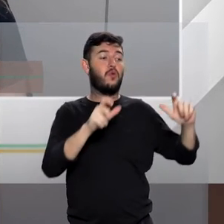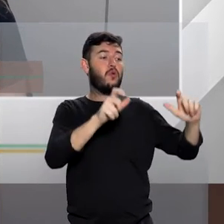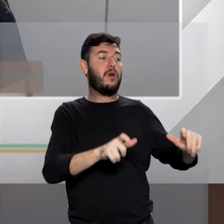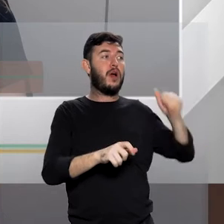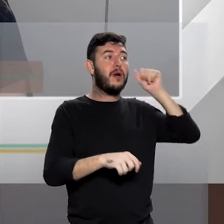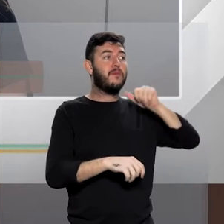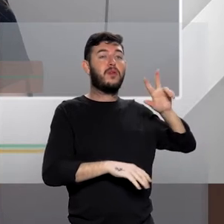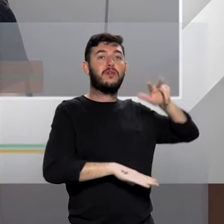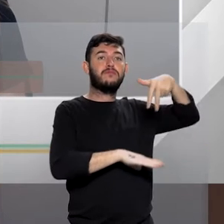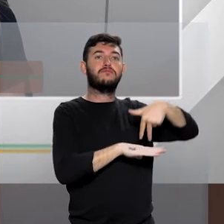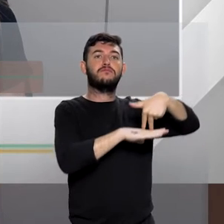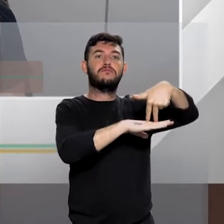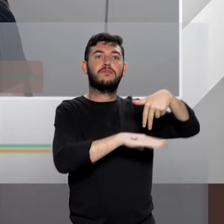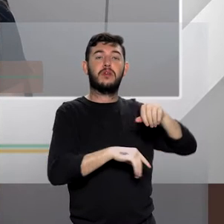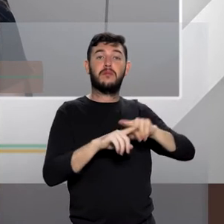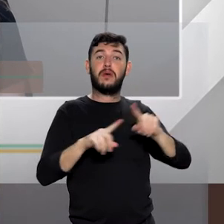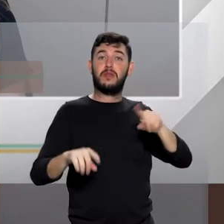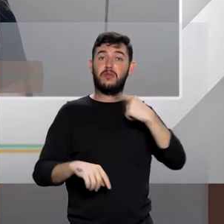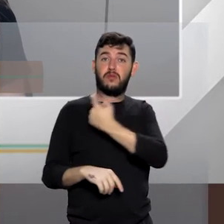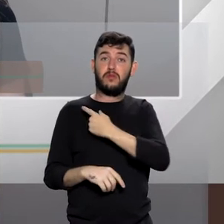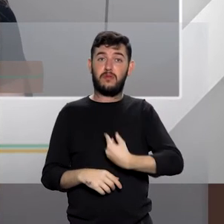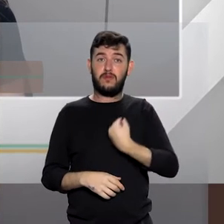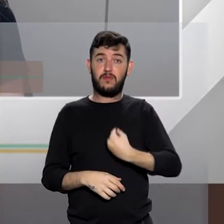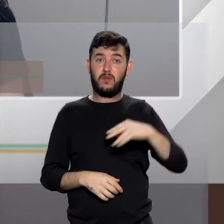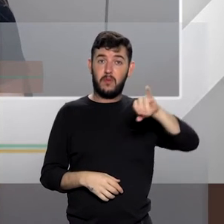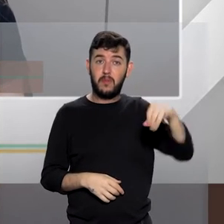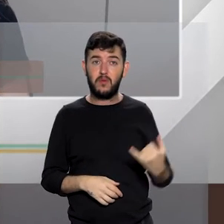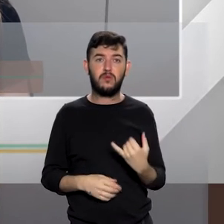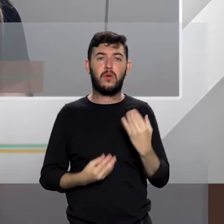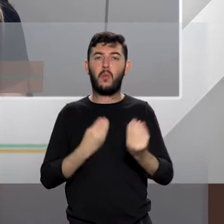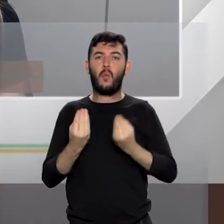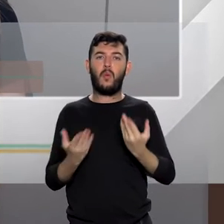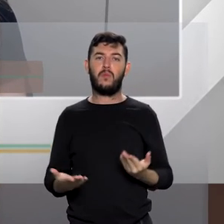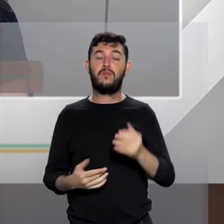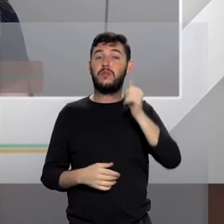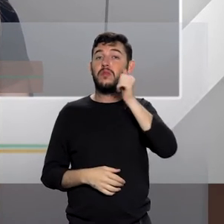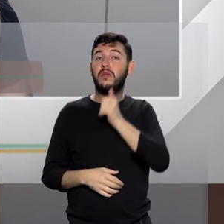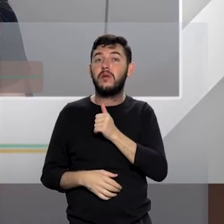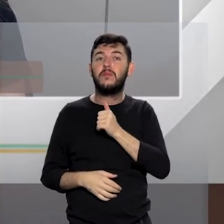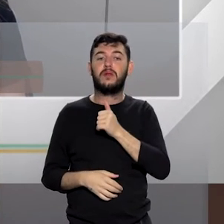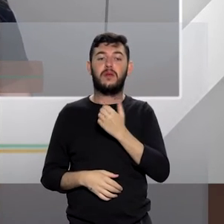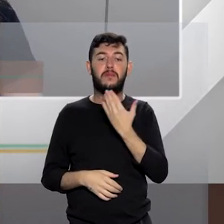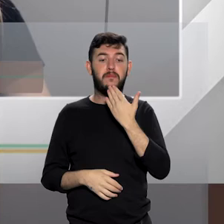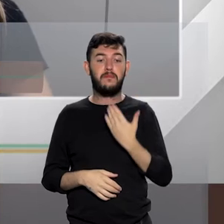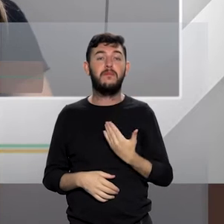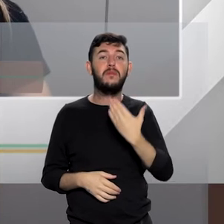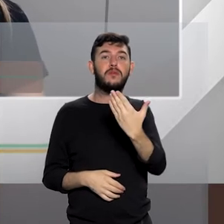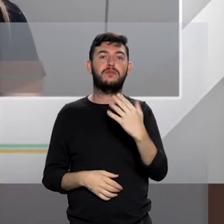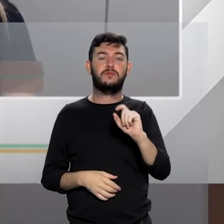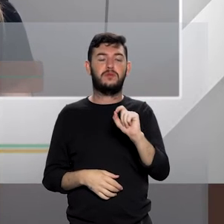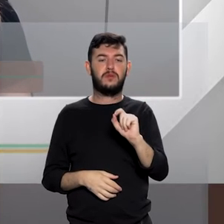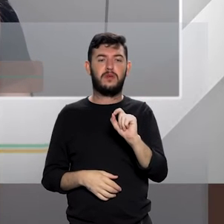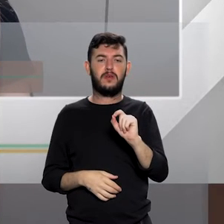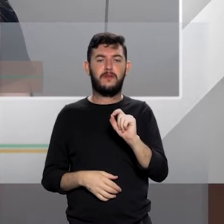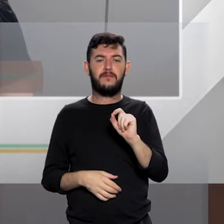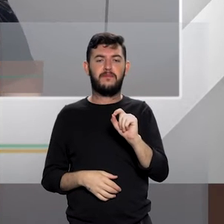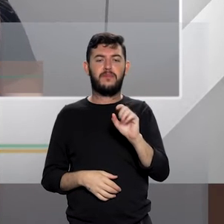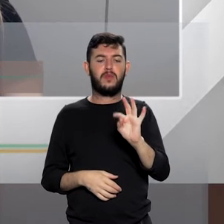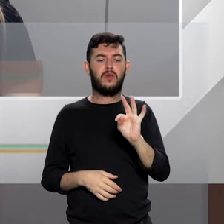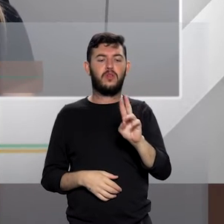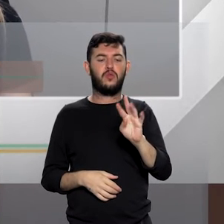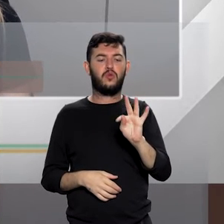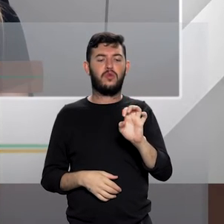oportunidade da mulher pleitear as mais diversas tutelas, desde alimentos